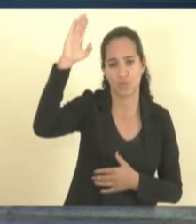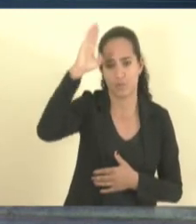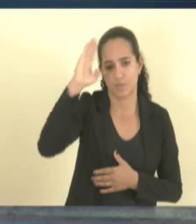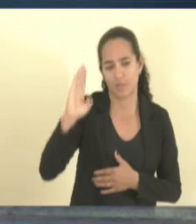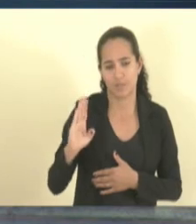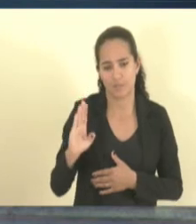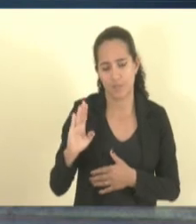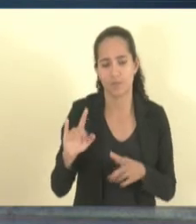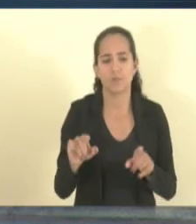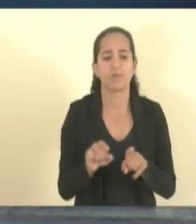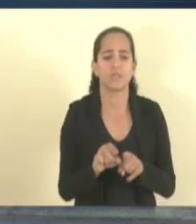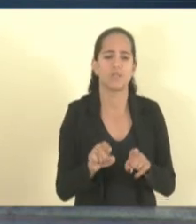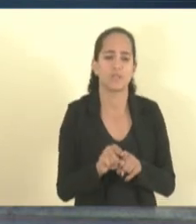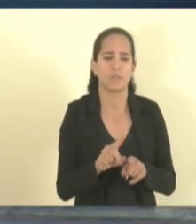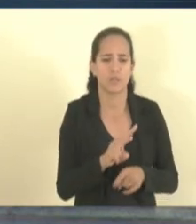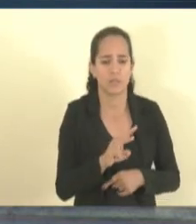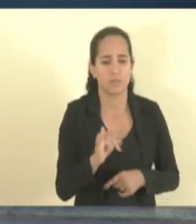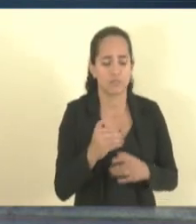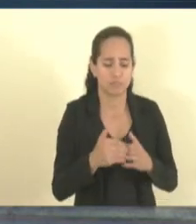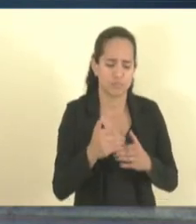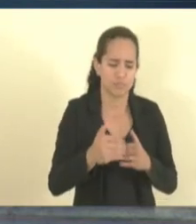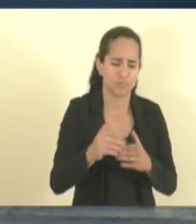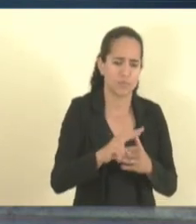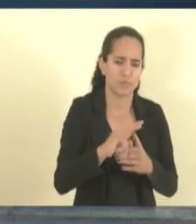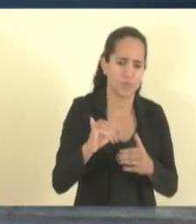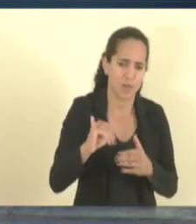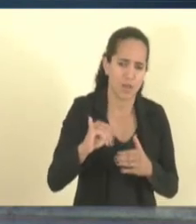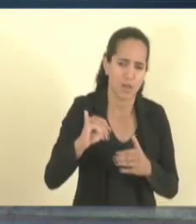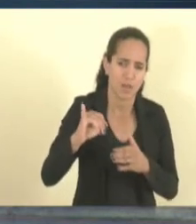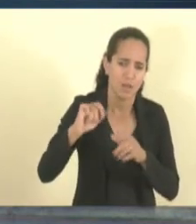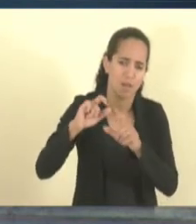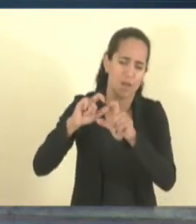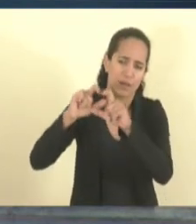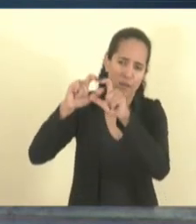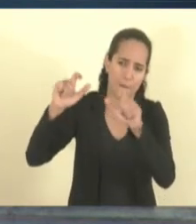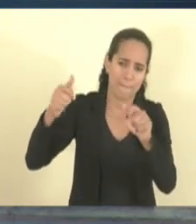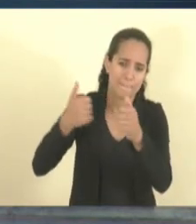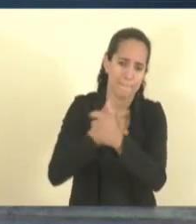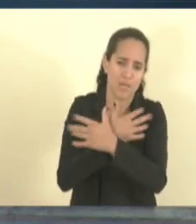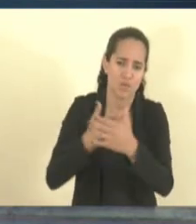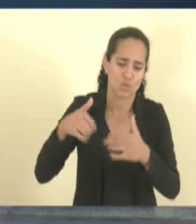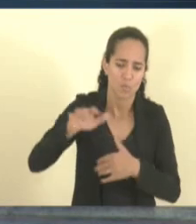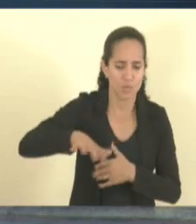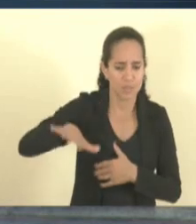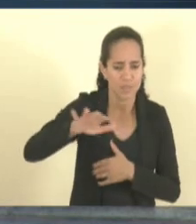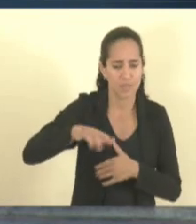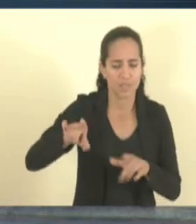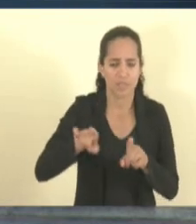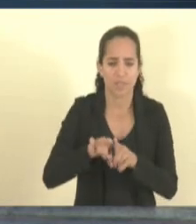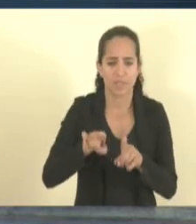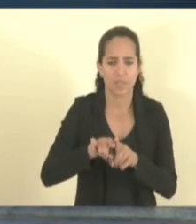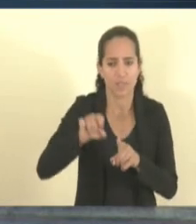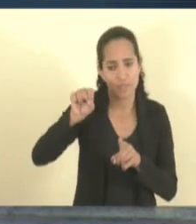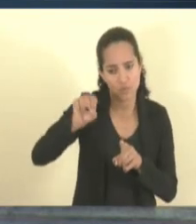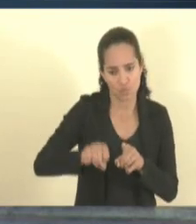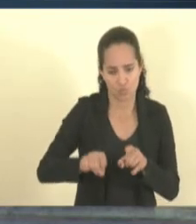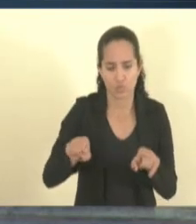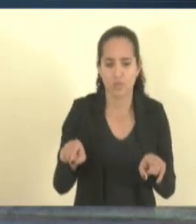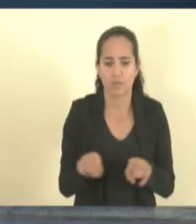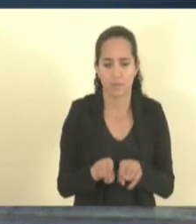posteriormente estaremos descendo para todo o Estado, região metropolitana e até o sul do Estado.